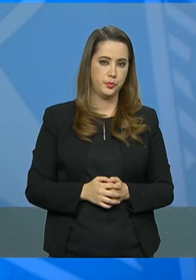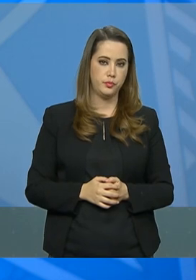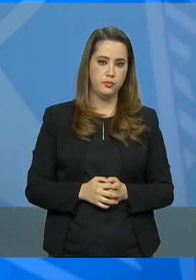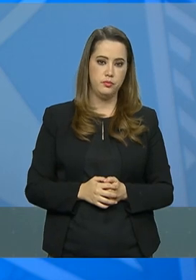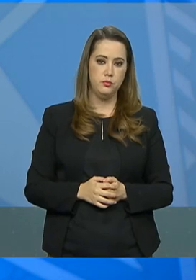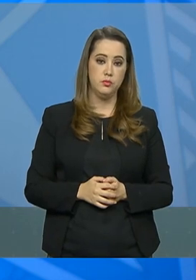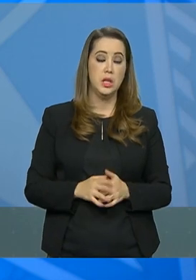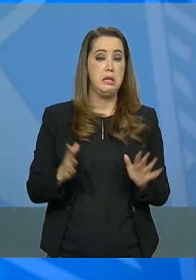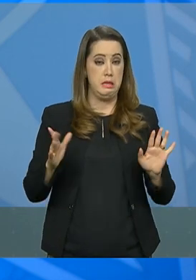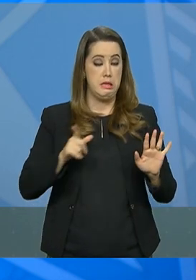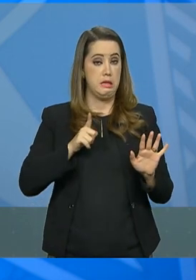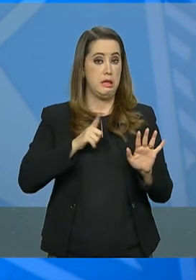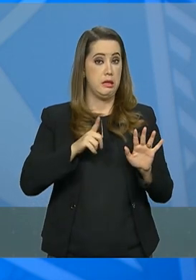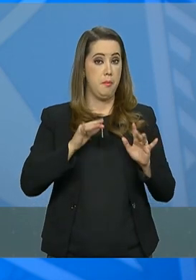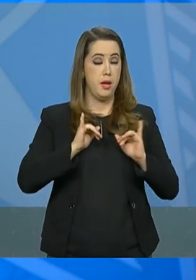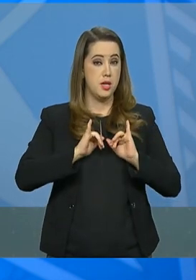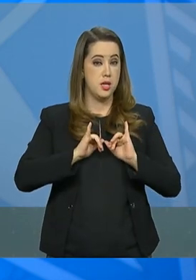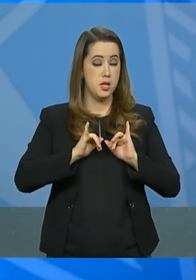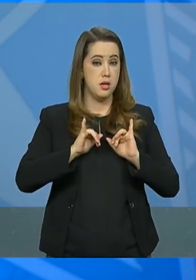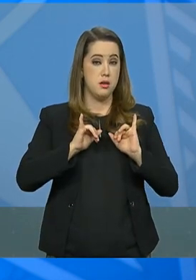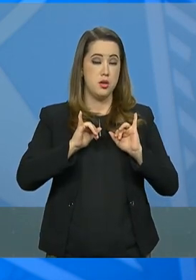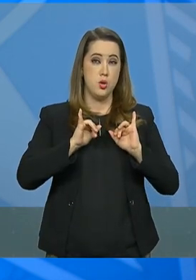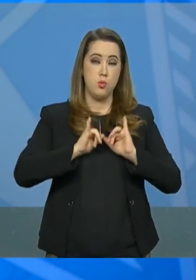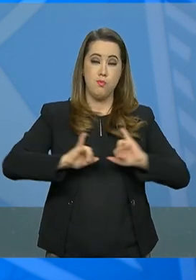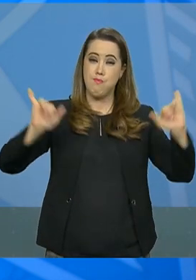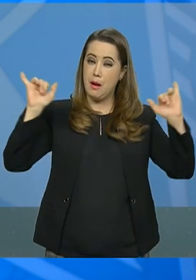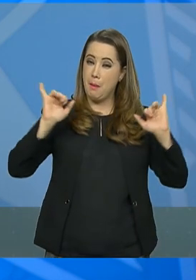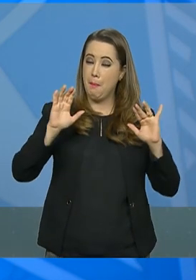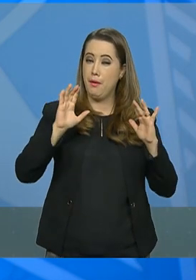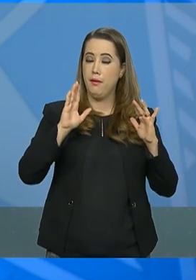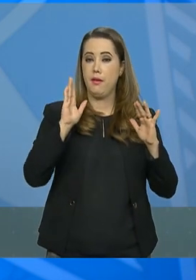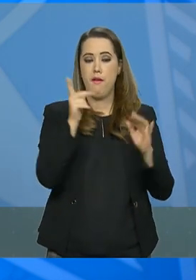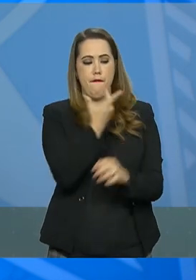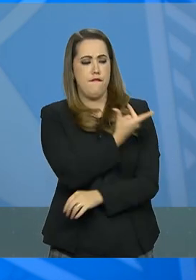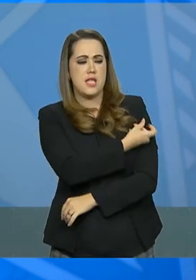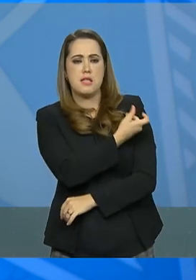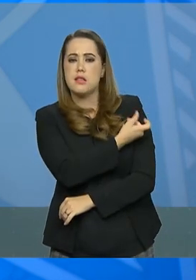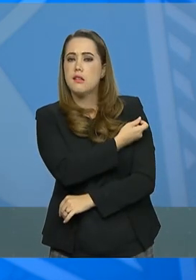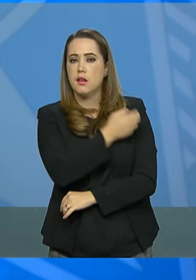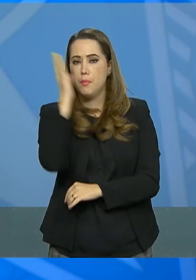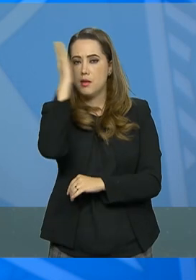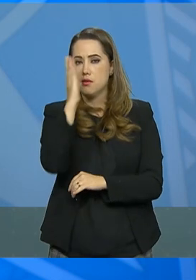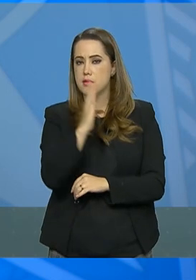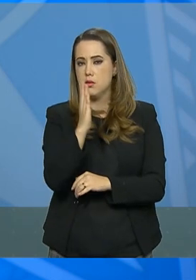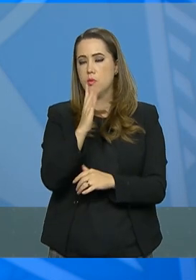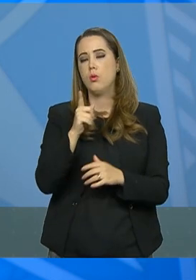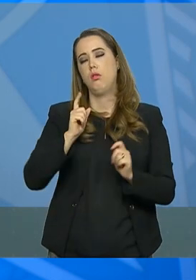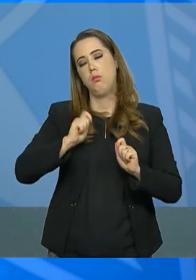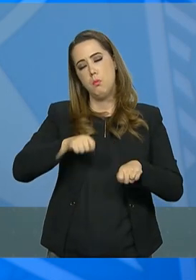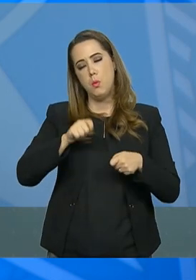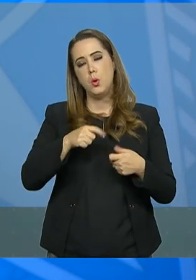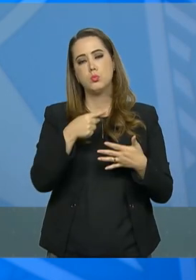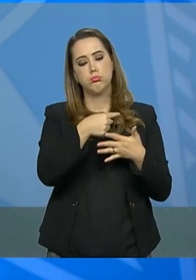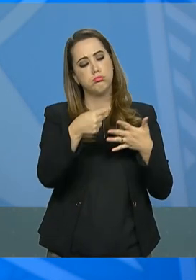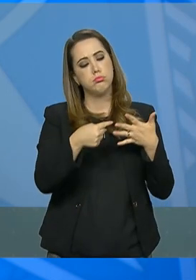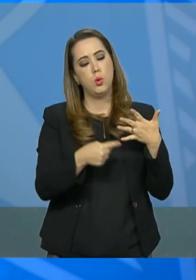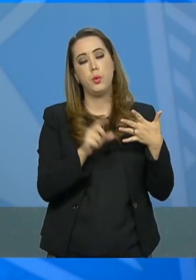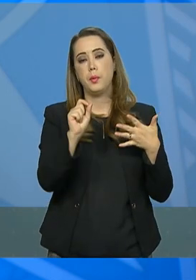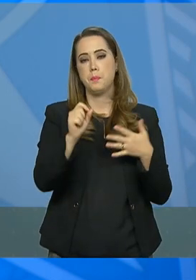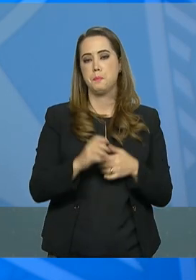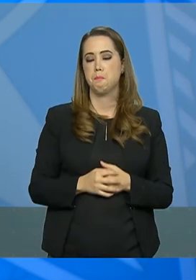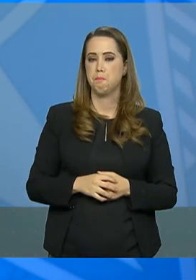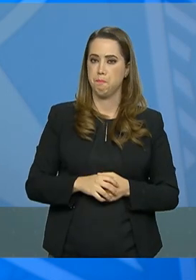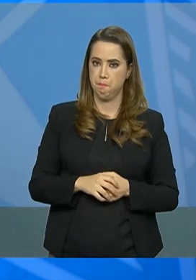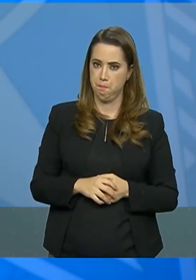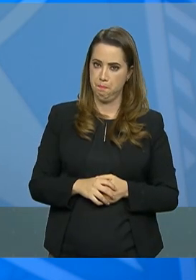Vacina Brasil, as principais medidas são as seguintes. A